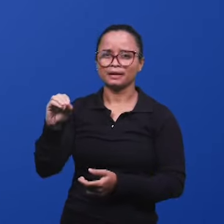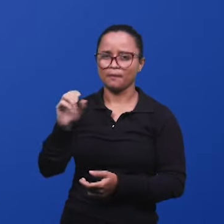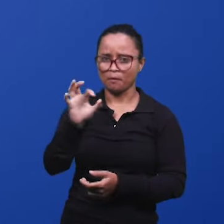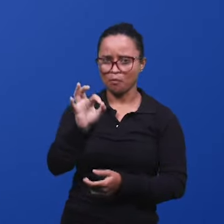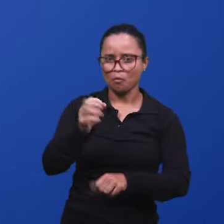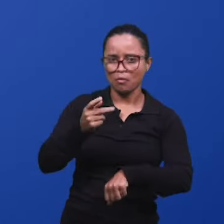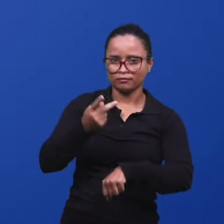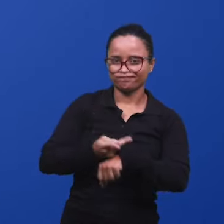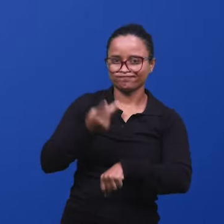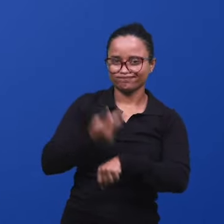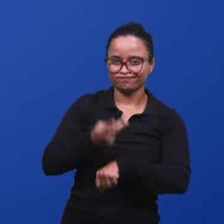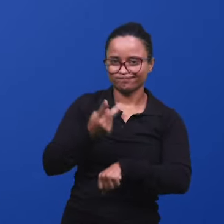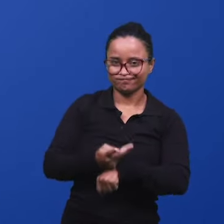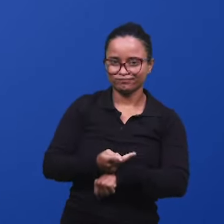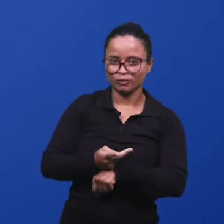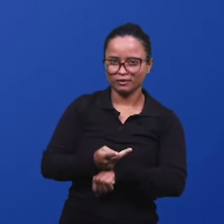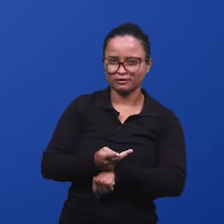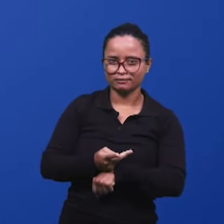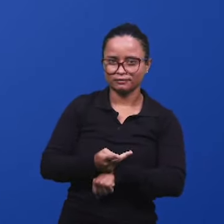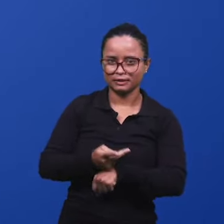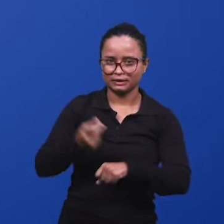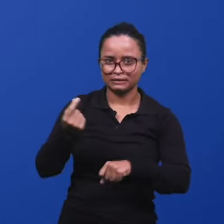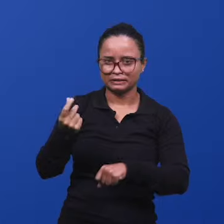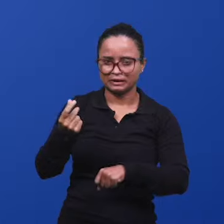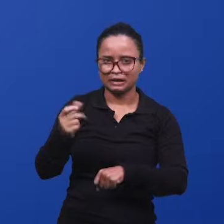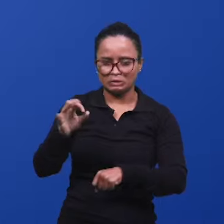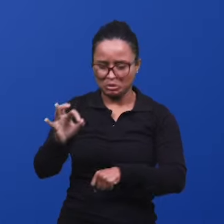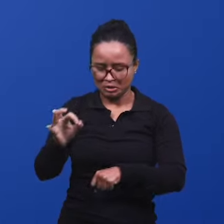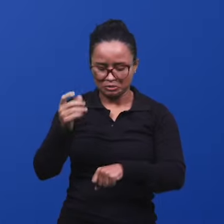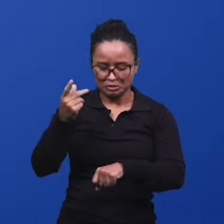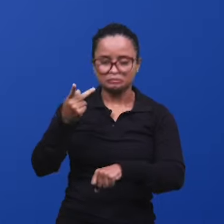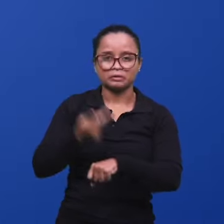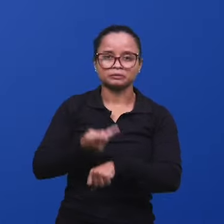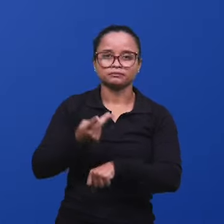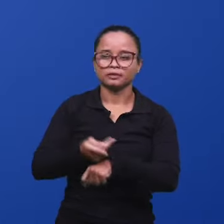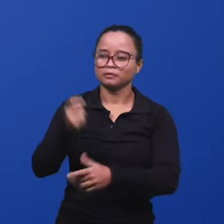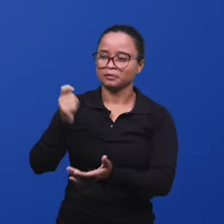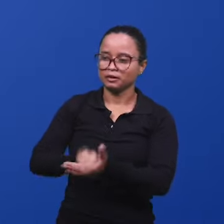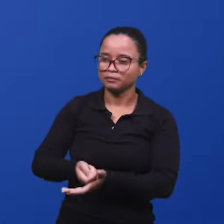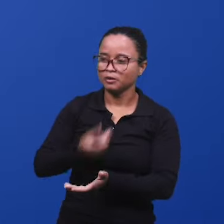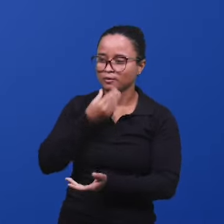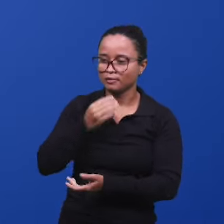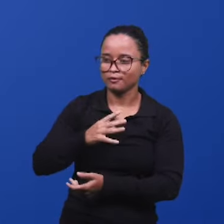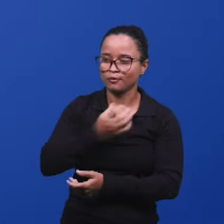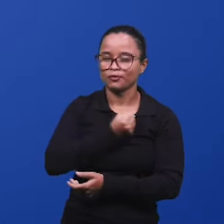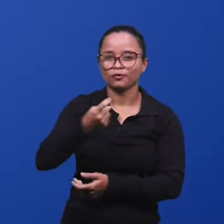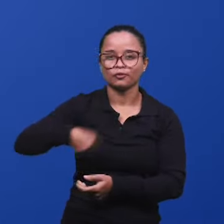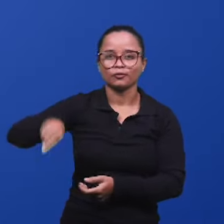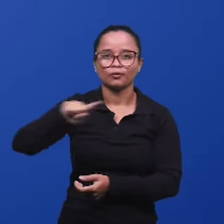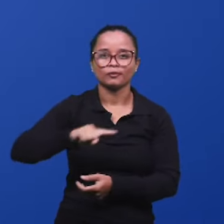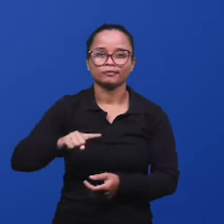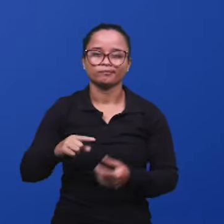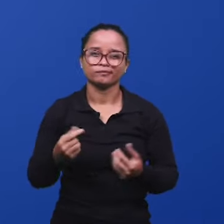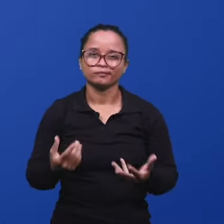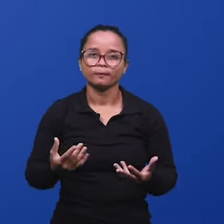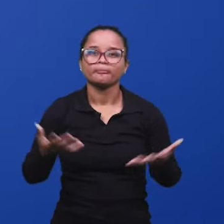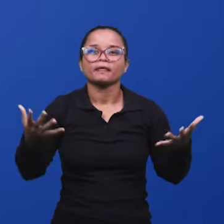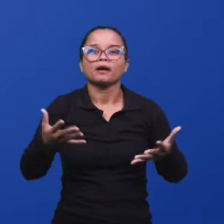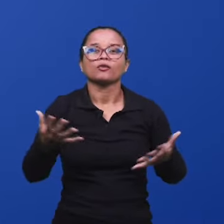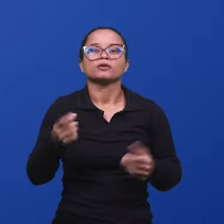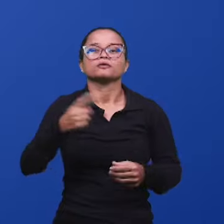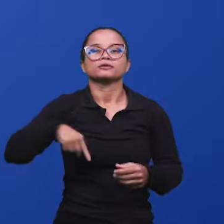né, o valor de um escravo. Foi o que pagaram pelo Jesus, pelo nosso salvador. Mas nós agora trazemos de volta